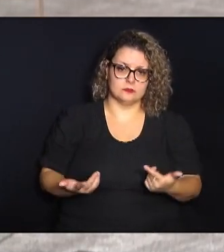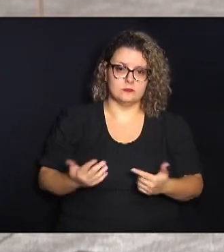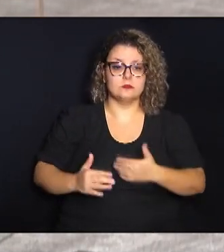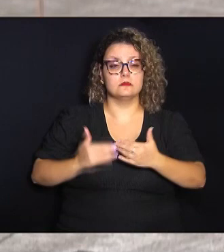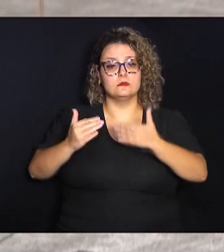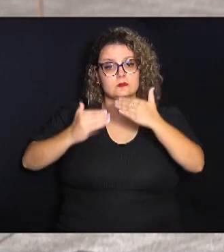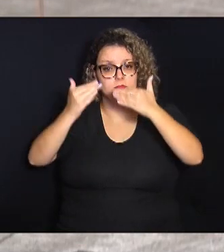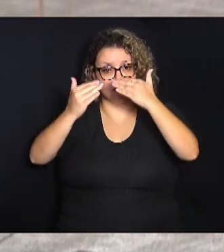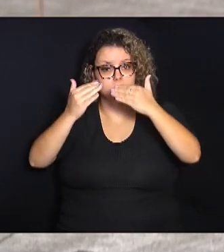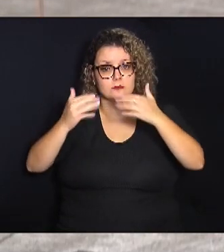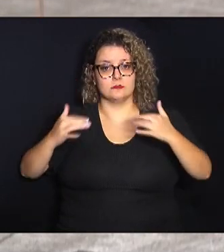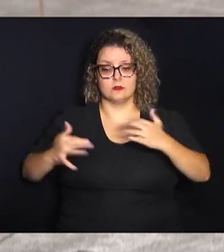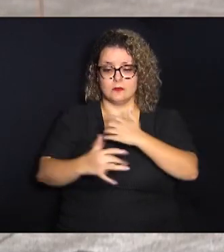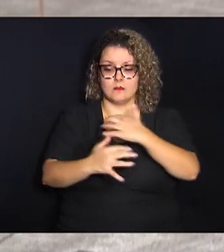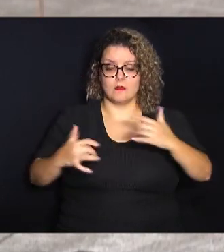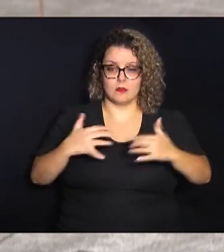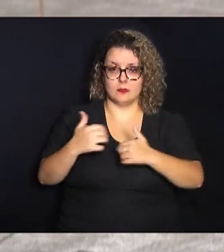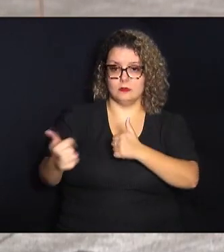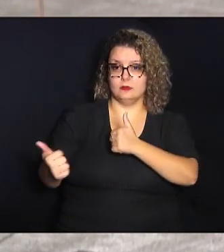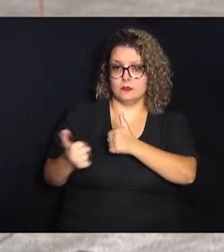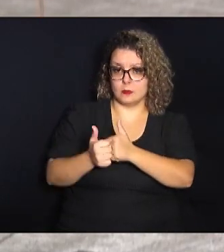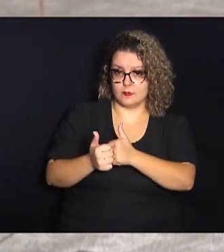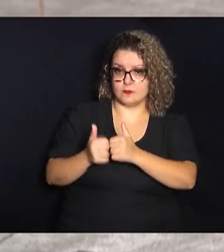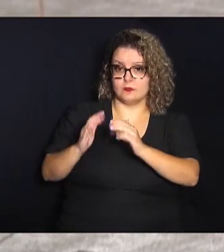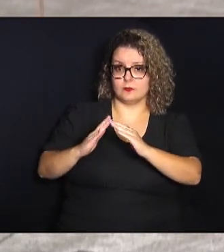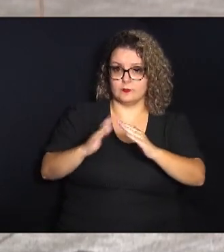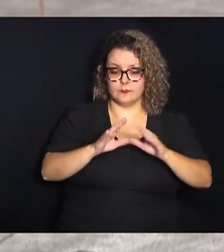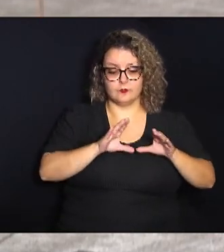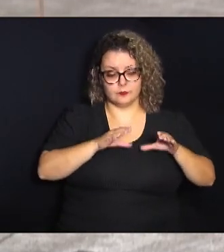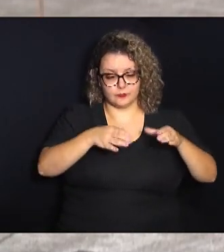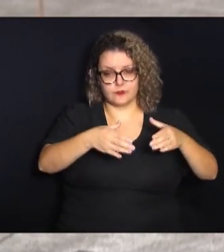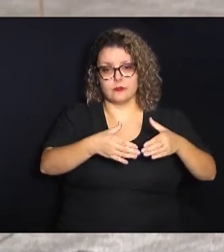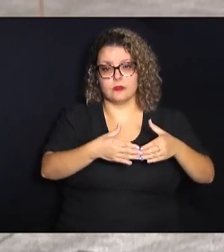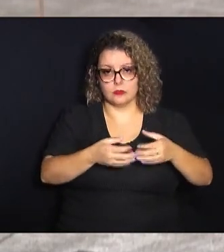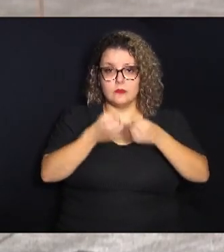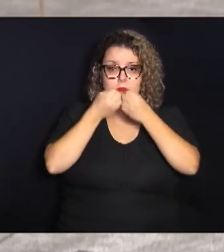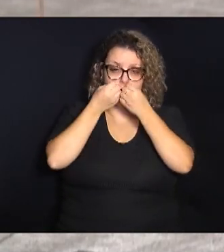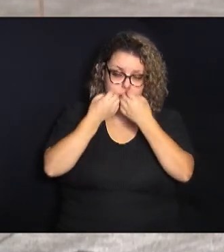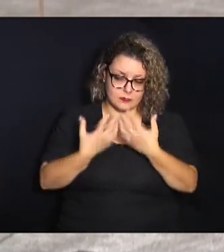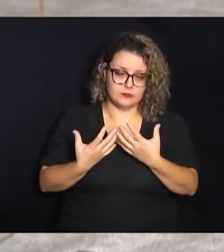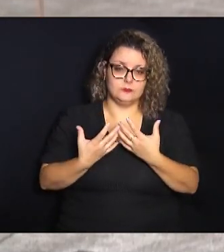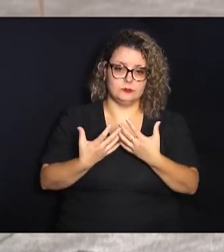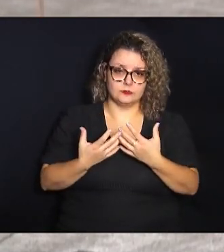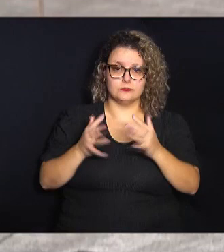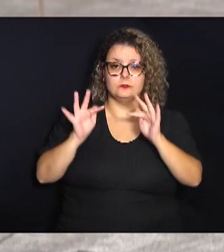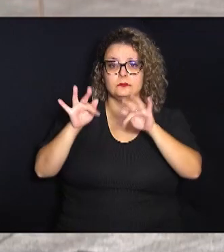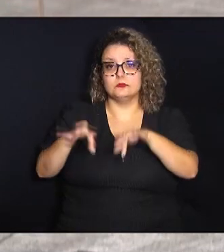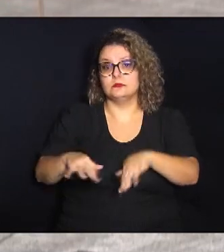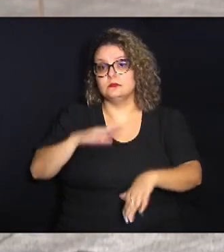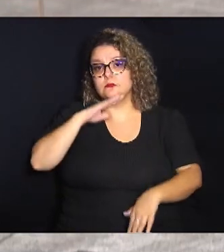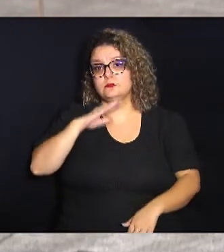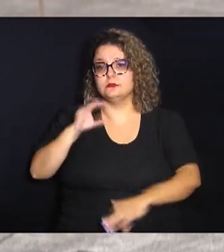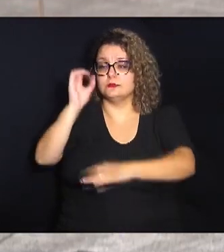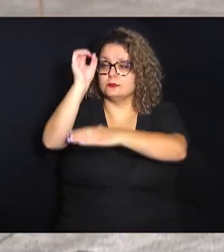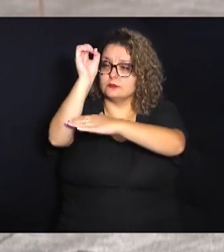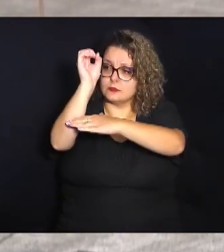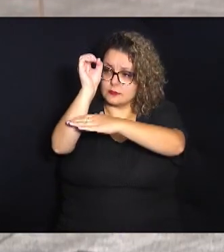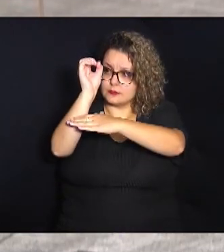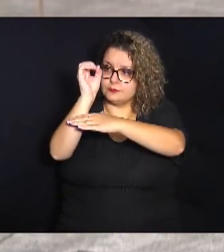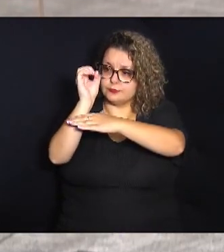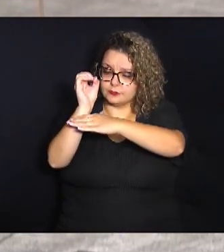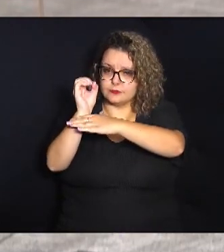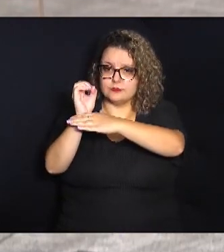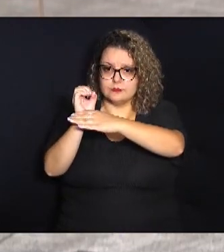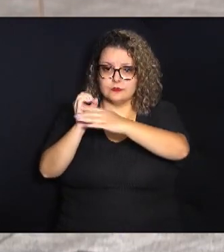desenvolvido urbanizado perto da casa na comunidade é muito bom porque no final da tarde a hora que o sol abaixa o povo